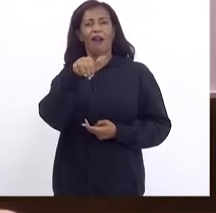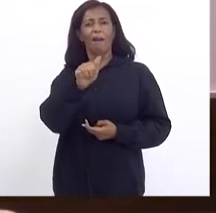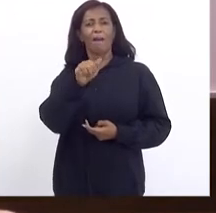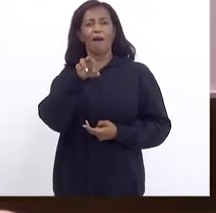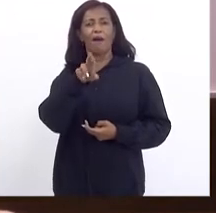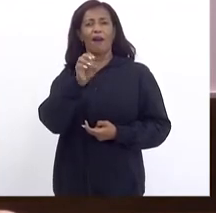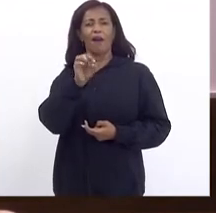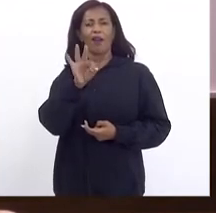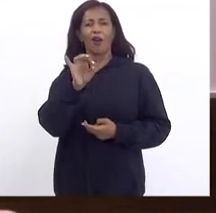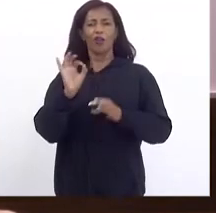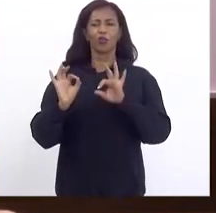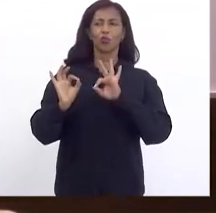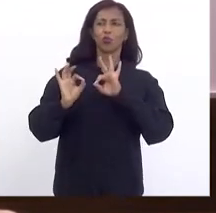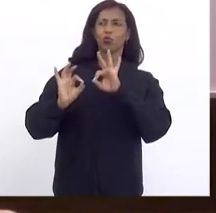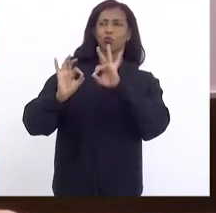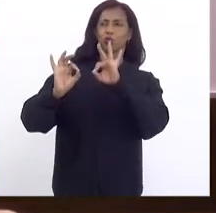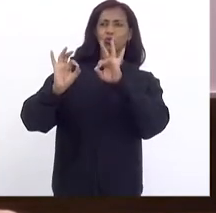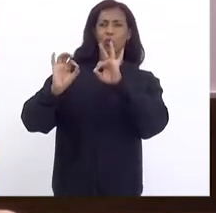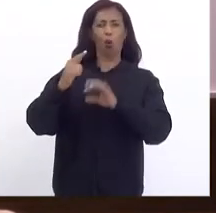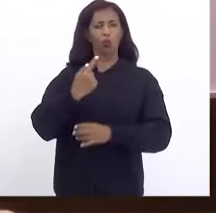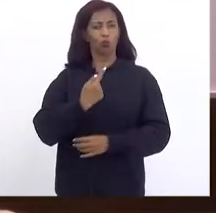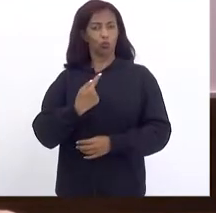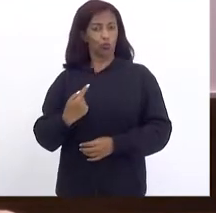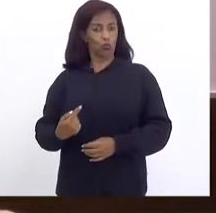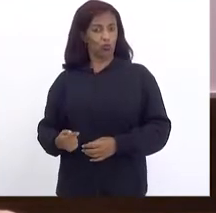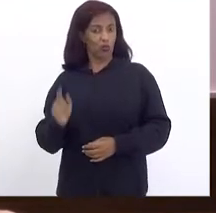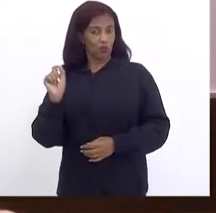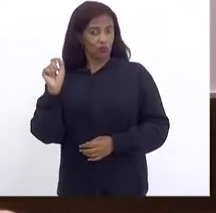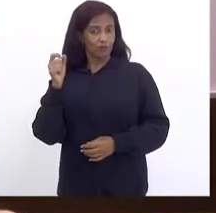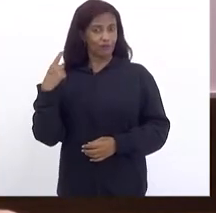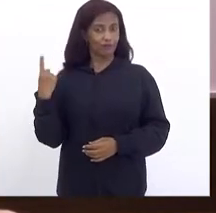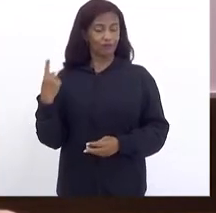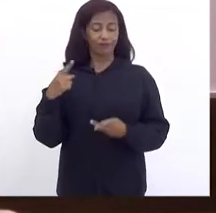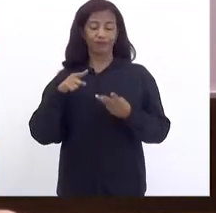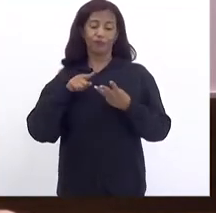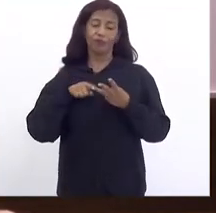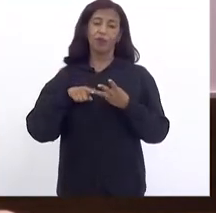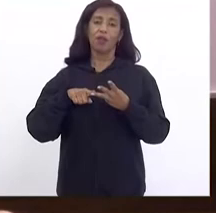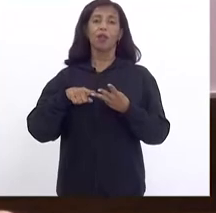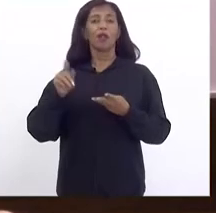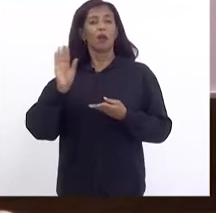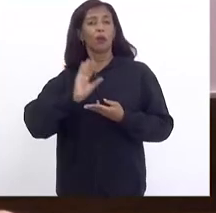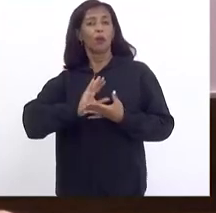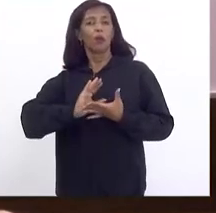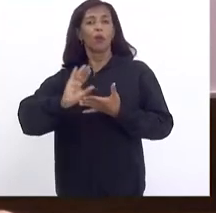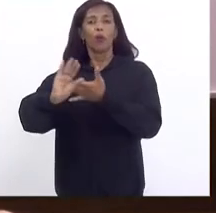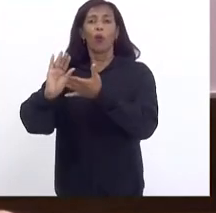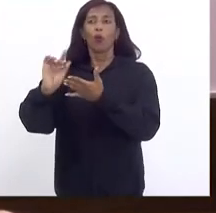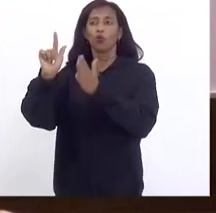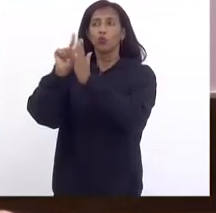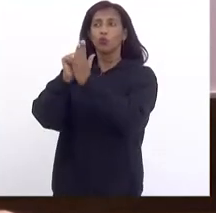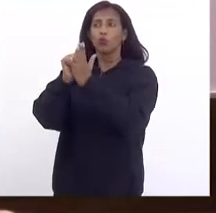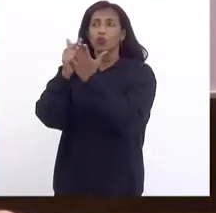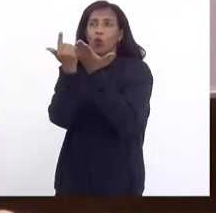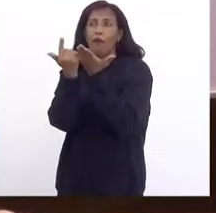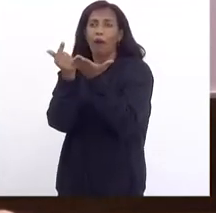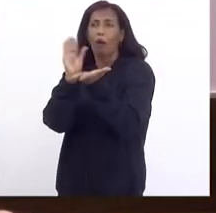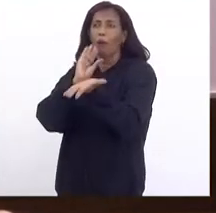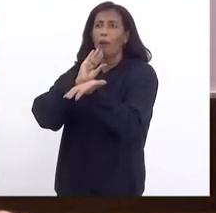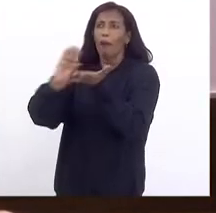Financia Em determinados Jornais Uma série De